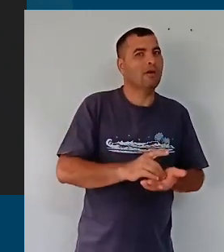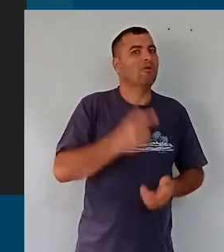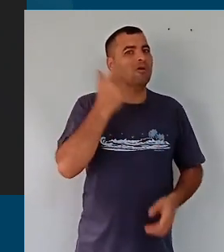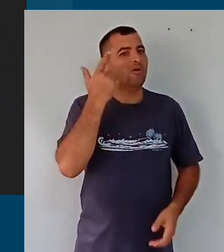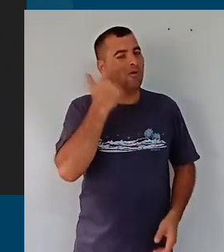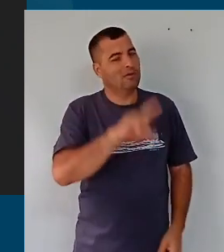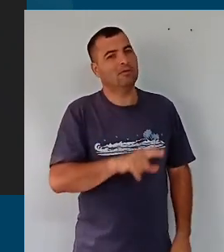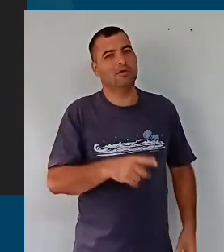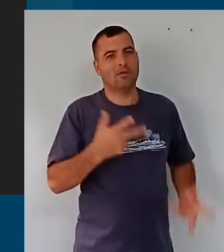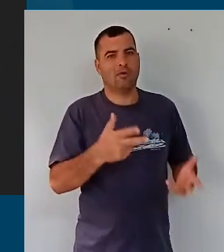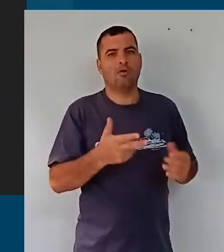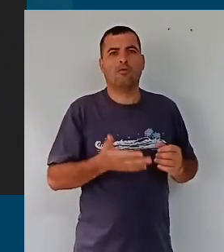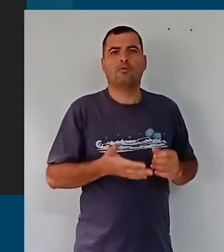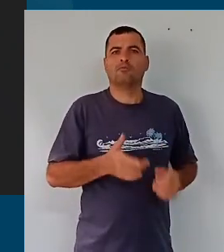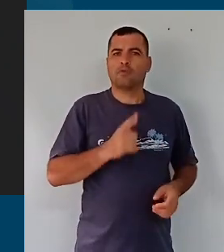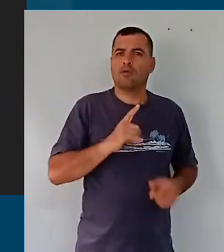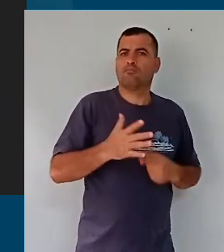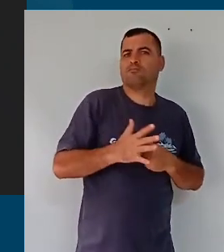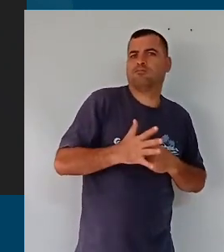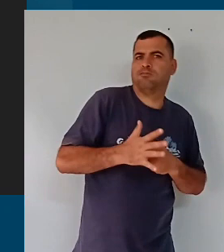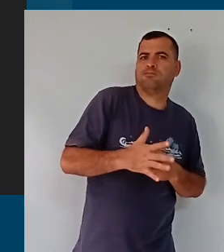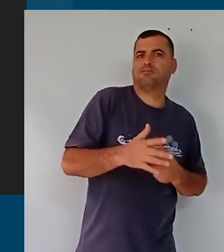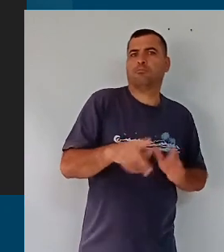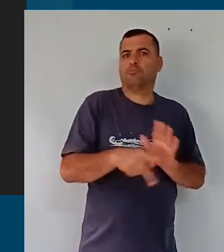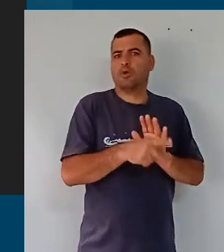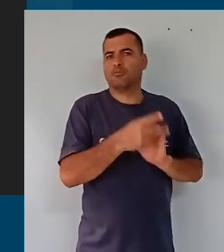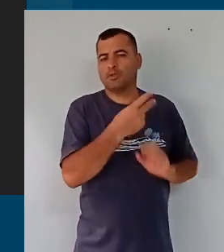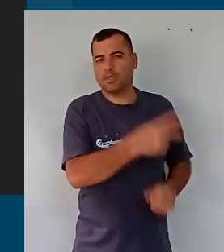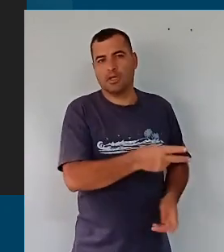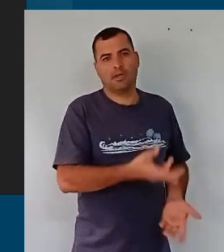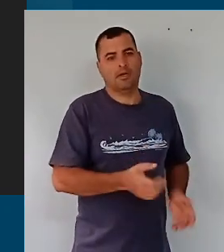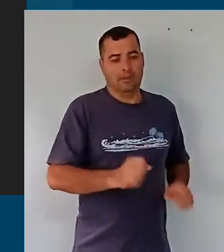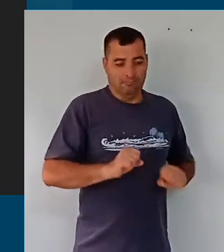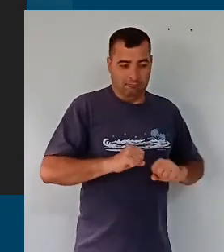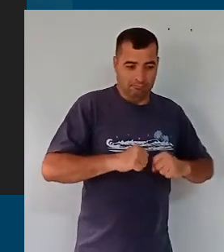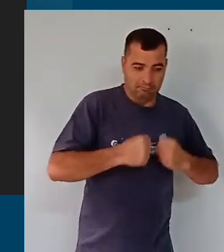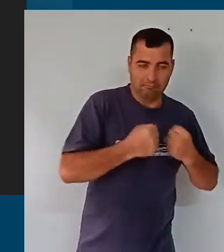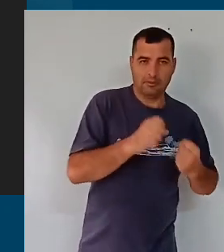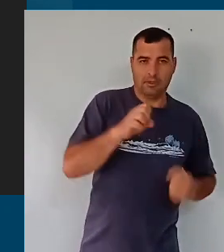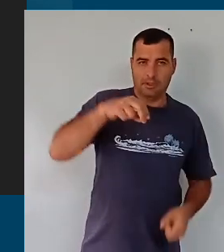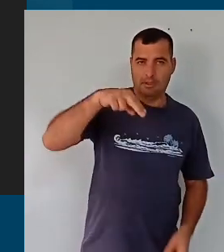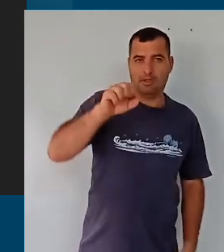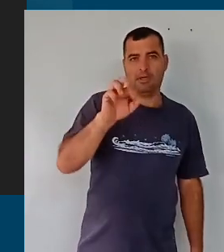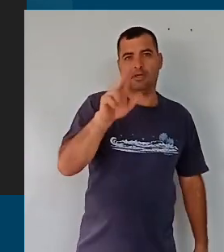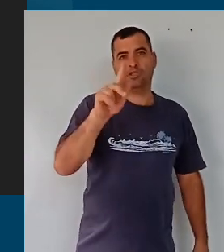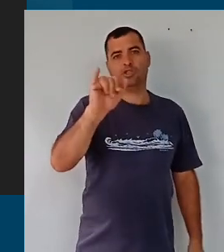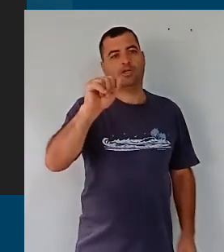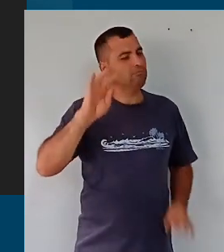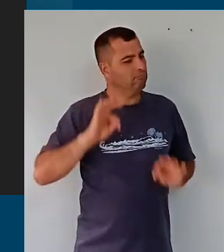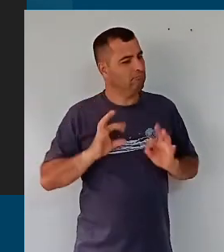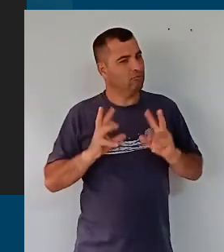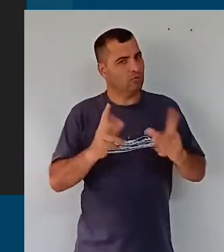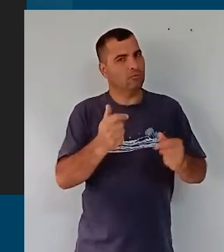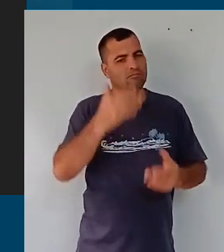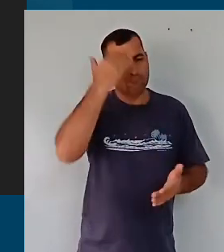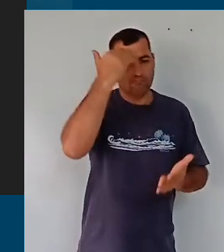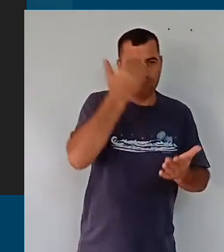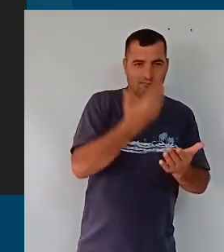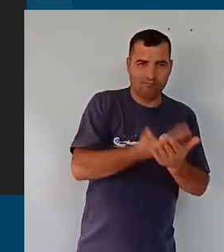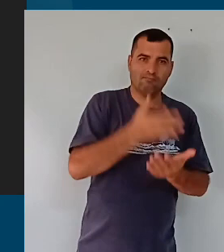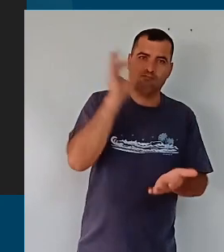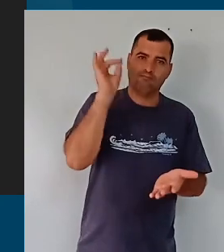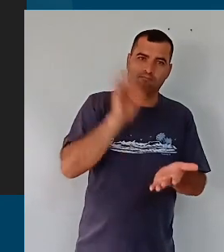motopropulsor, que se alimentou das próprias energias, das boas energias, de todos aqueles que